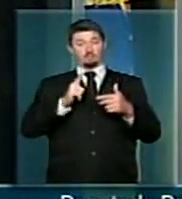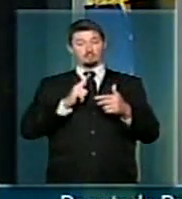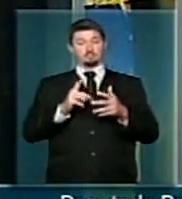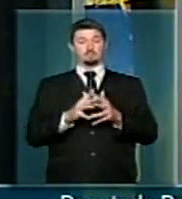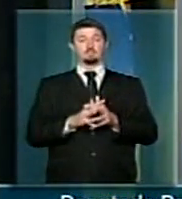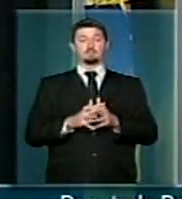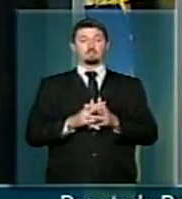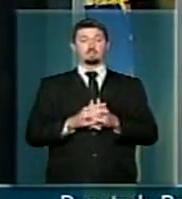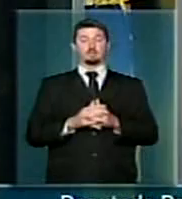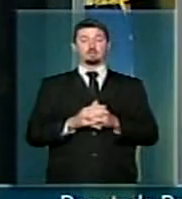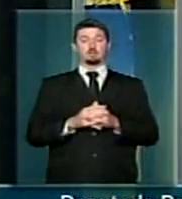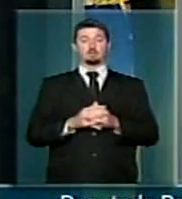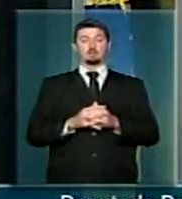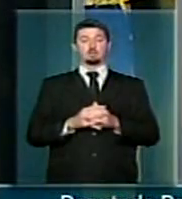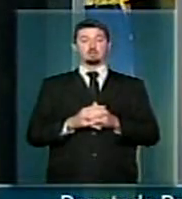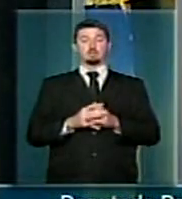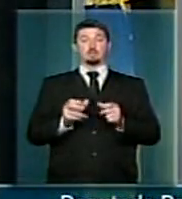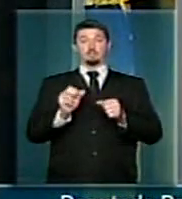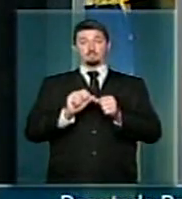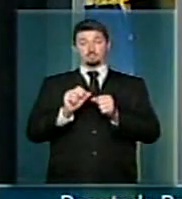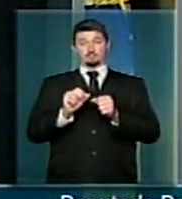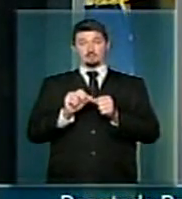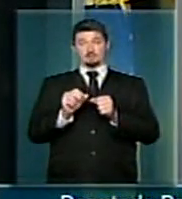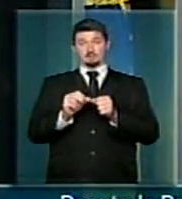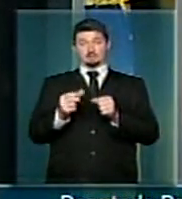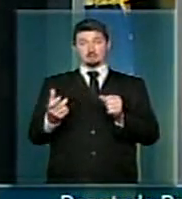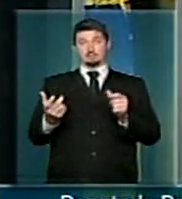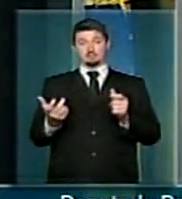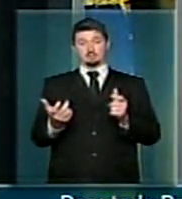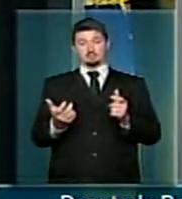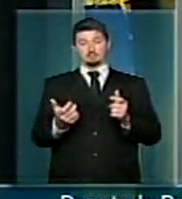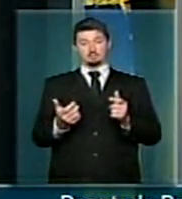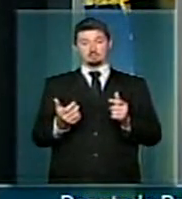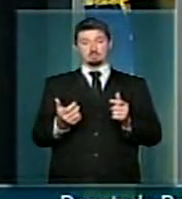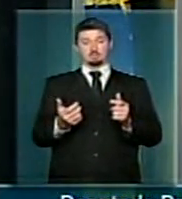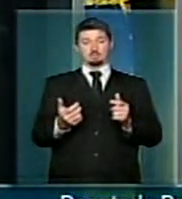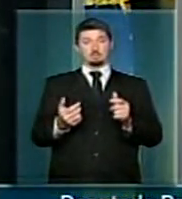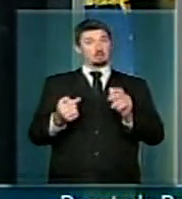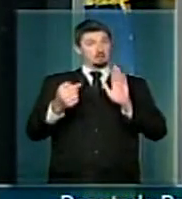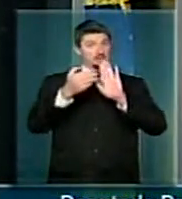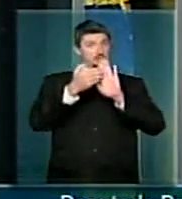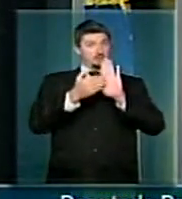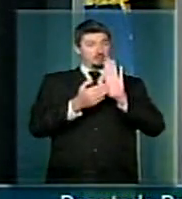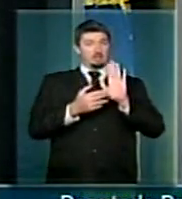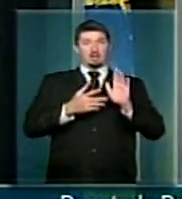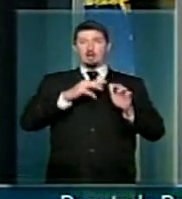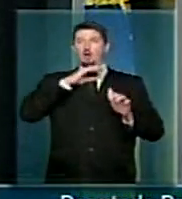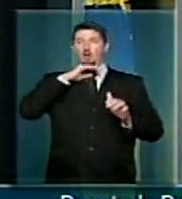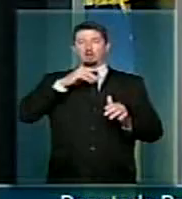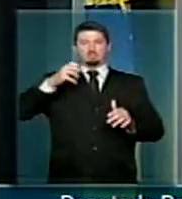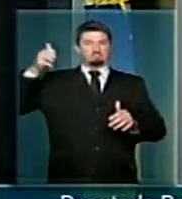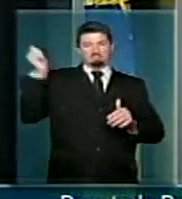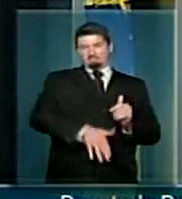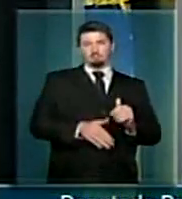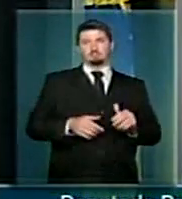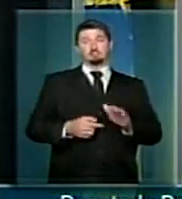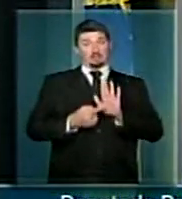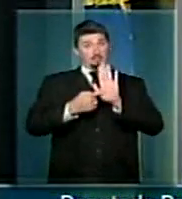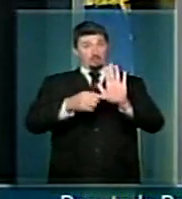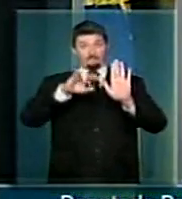fazer essa monstruosidade que a Veja mostra